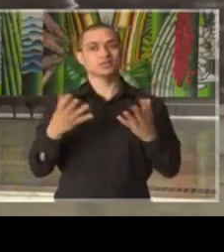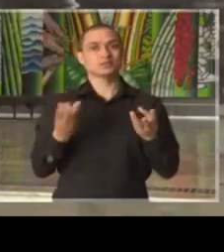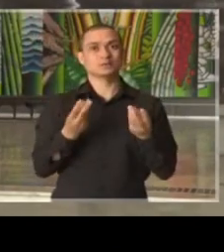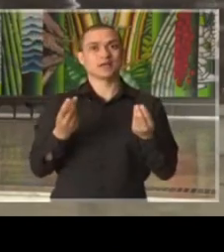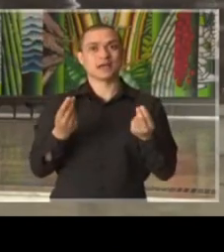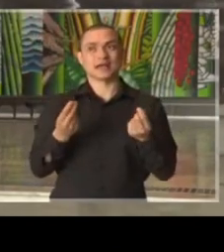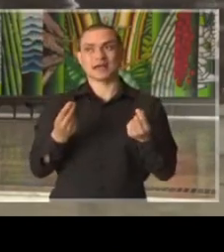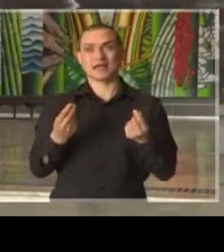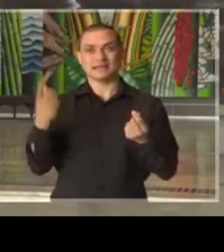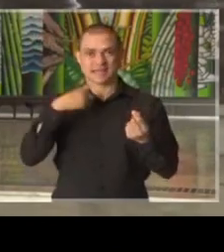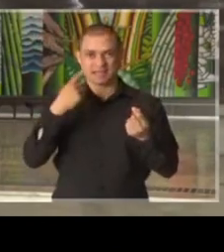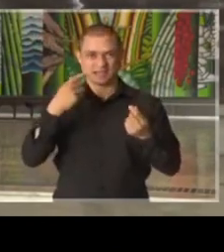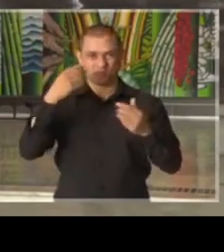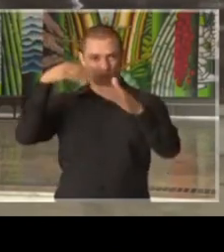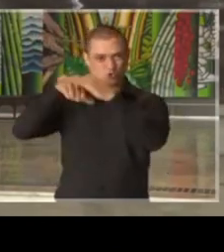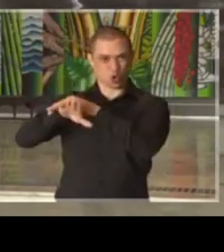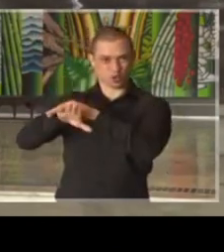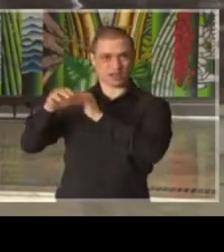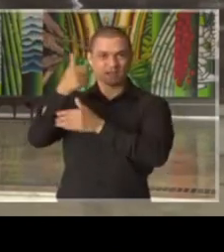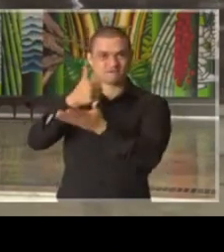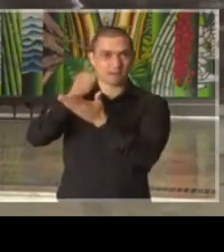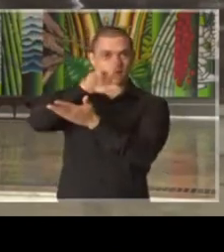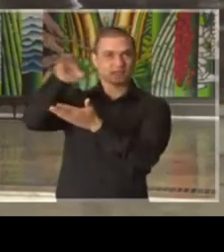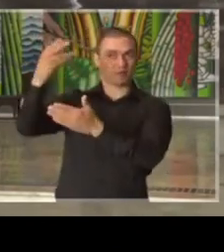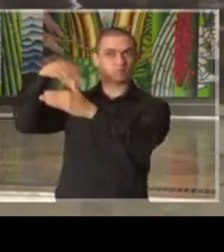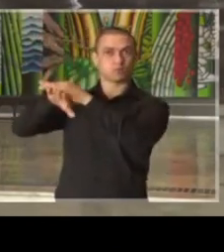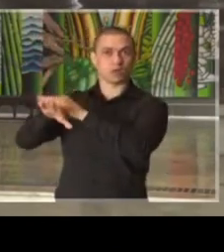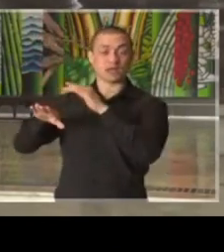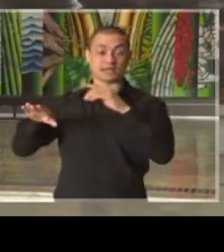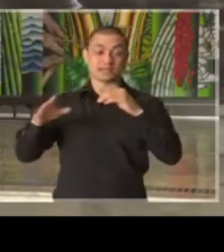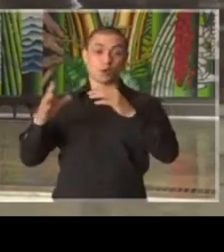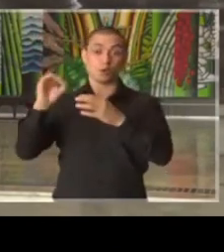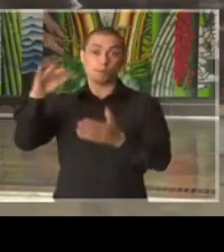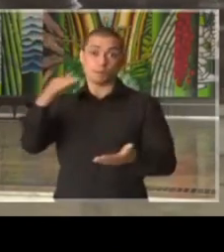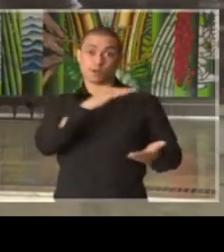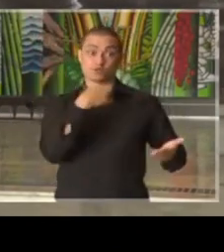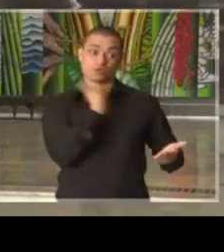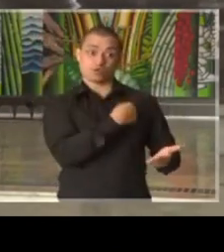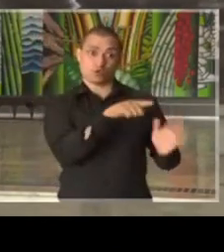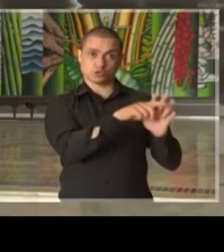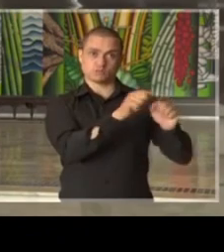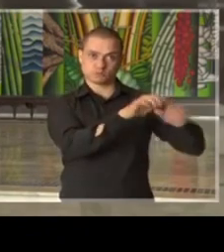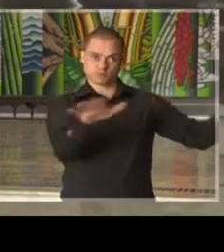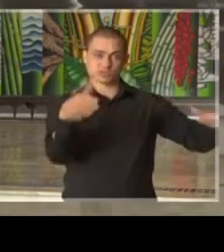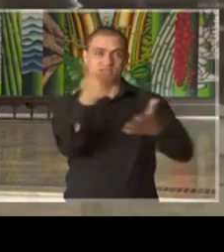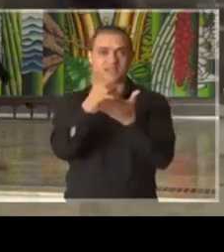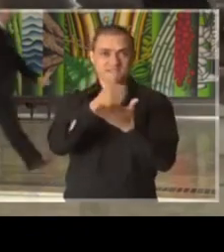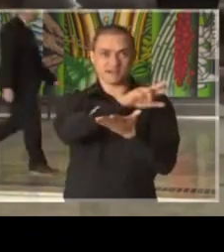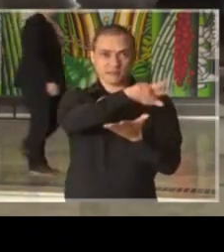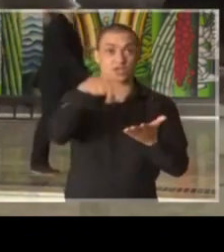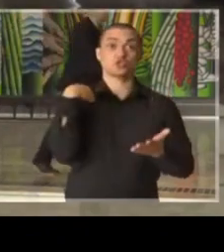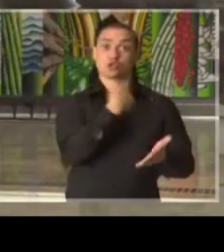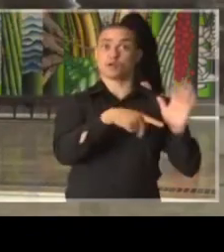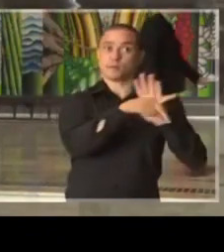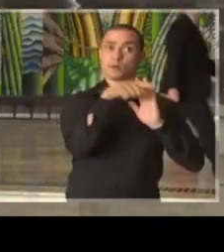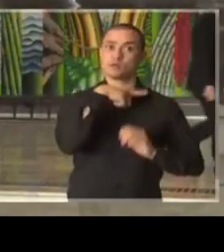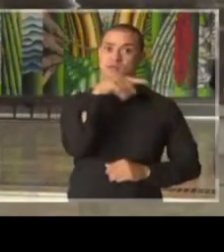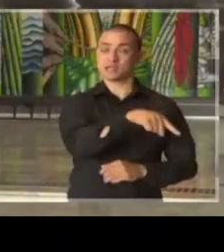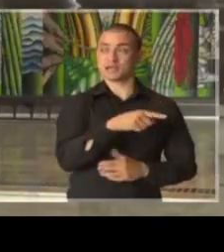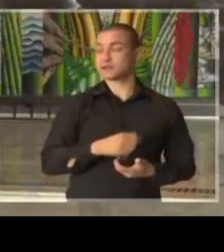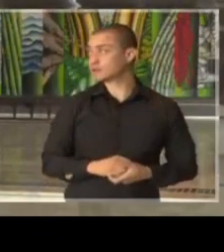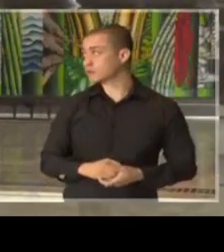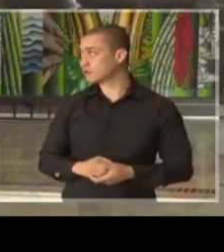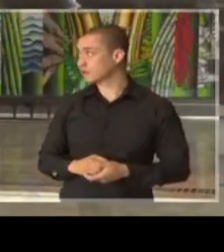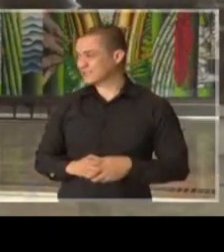em estoque, no nosso estoque e é distribuído nas nossas farmácias. Quanto à adoção